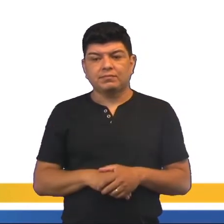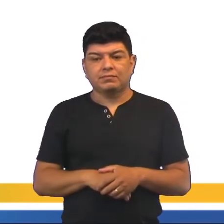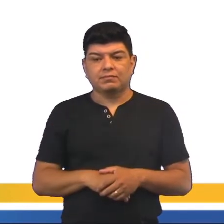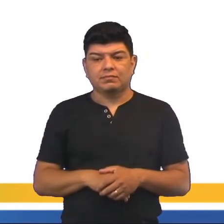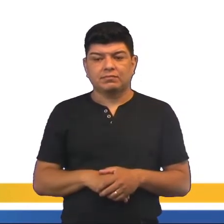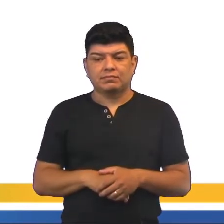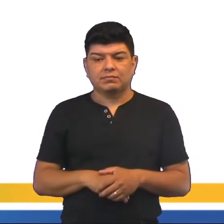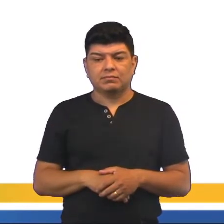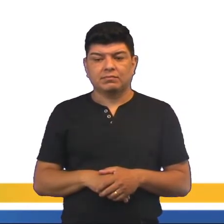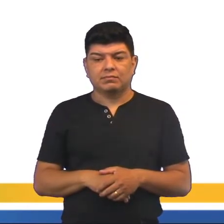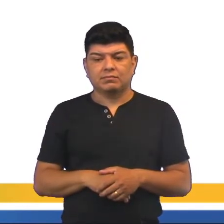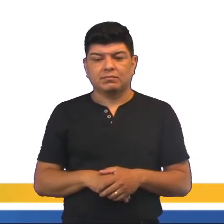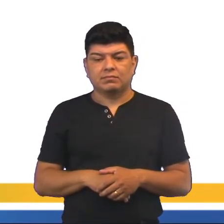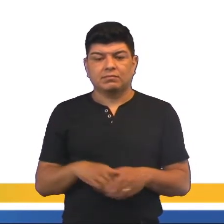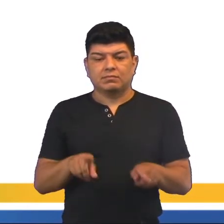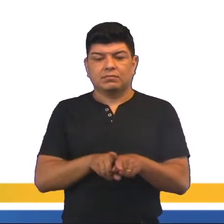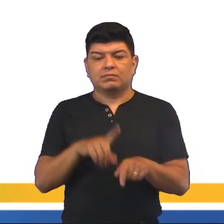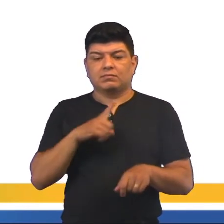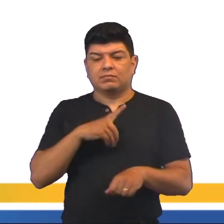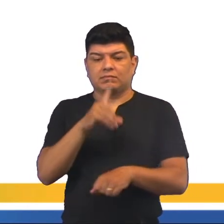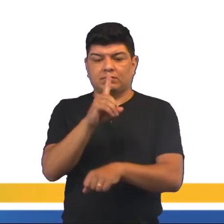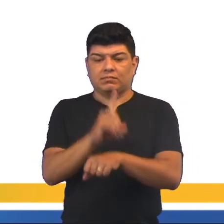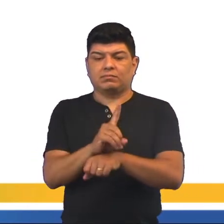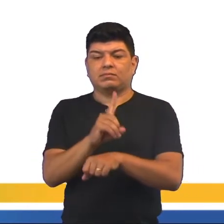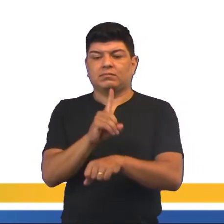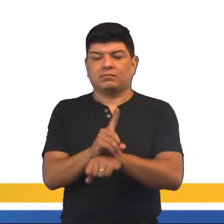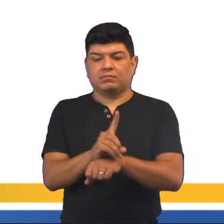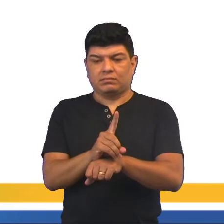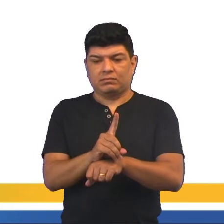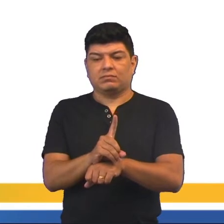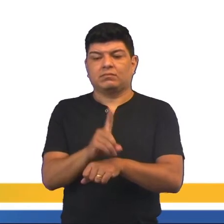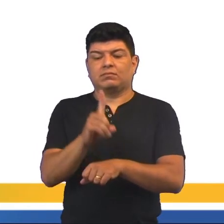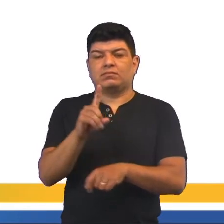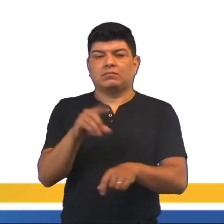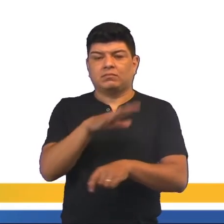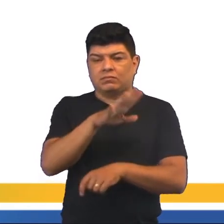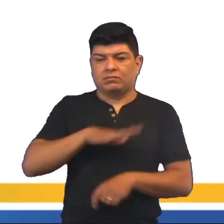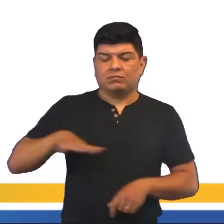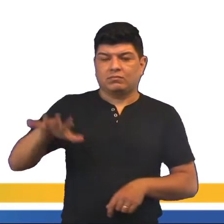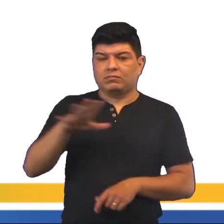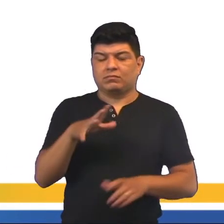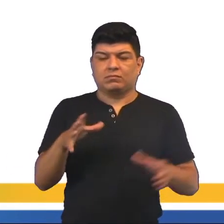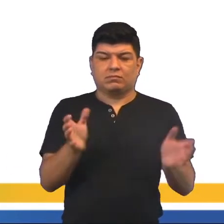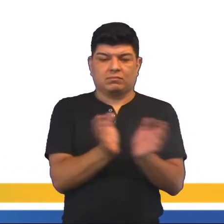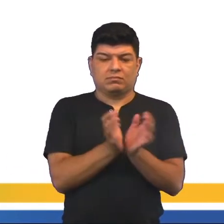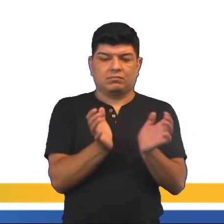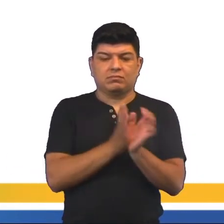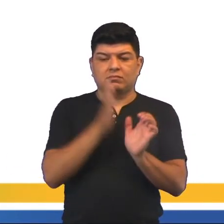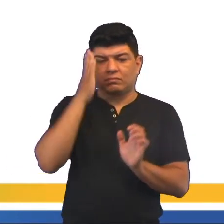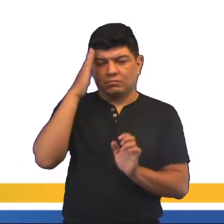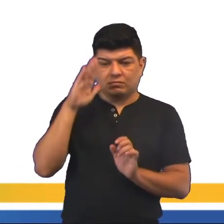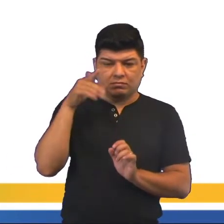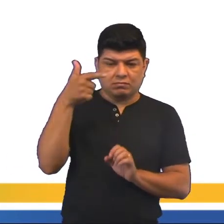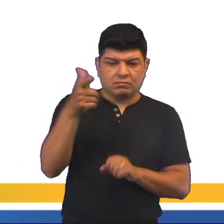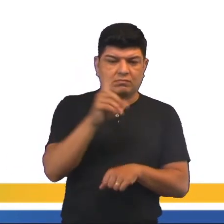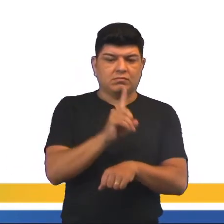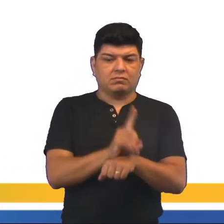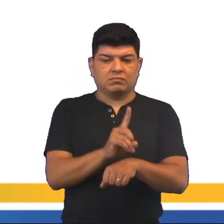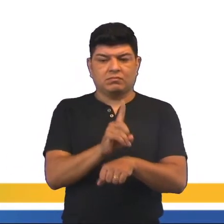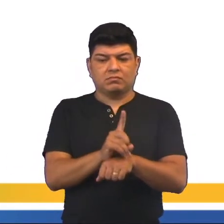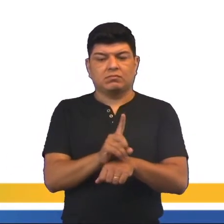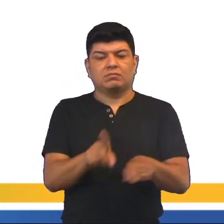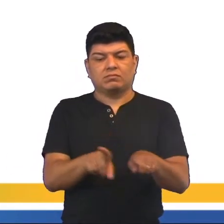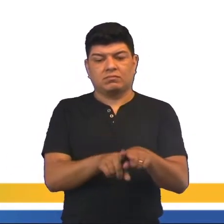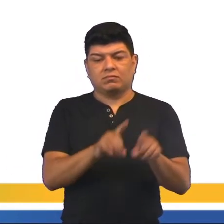né? Vai fazer. E também, né? Chamado de diretor geral, quando a equipe compreende outros diretores